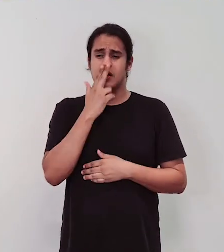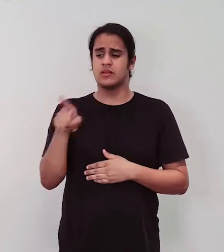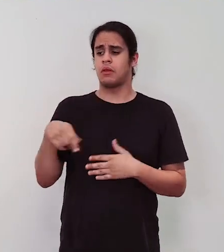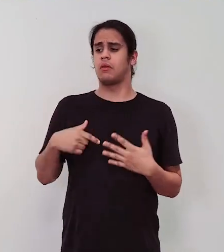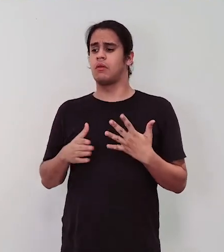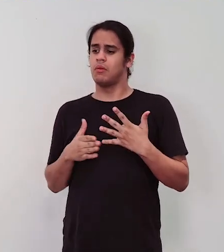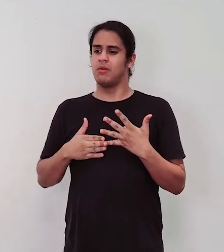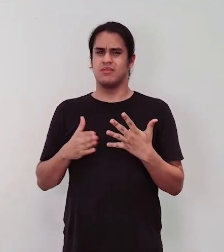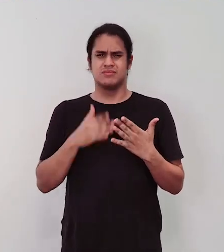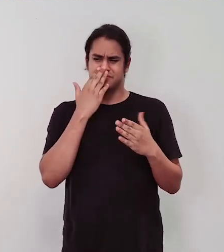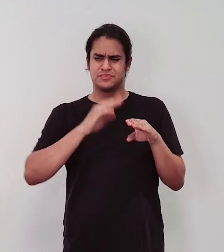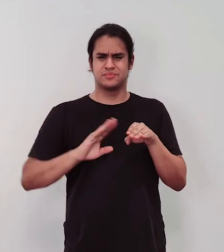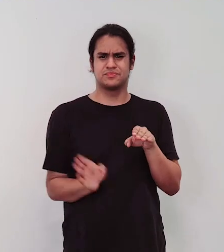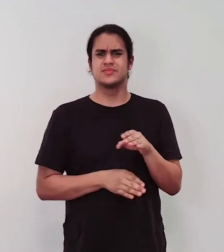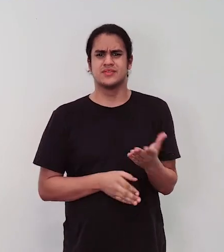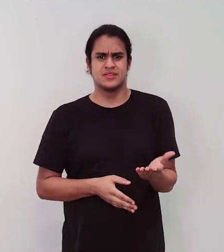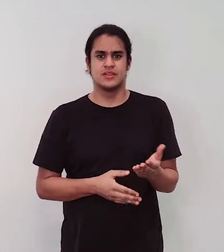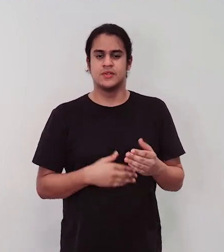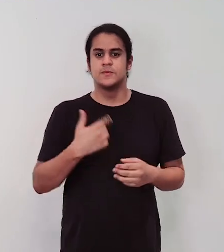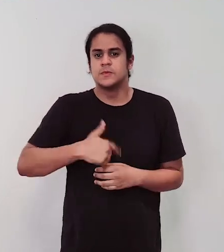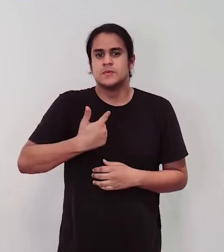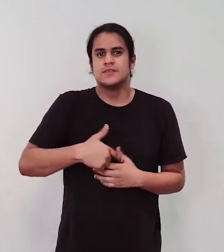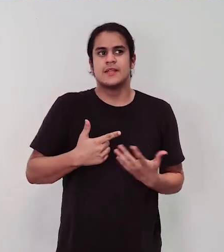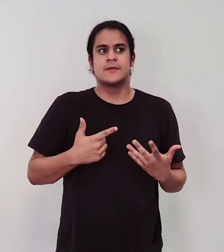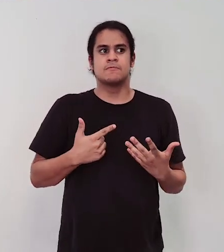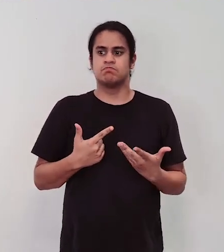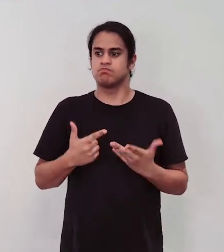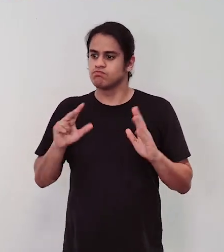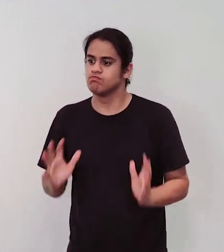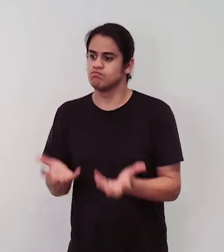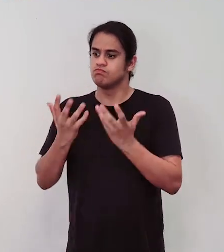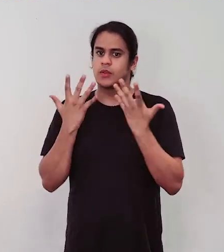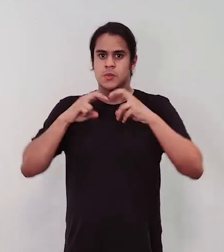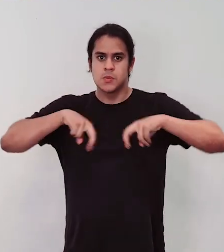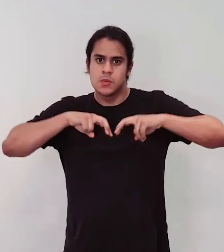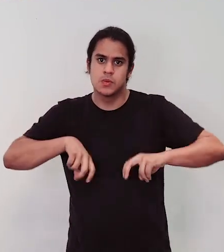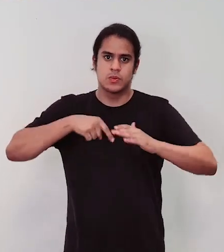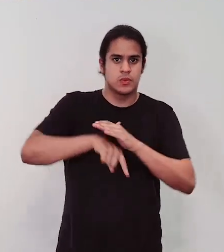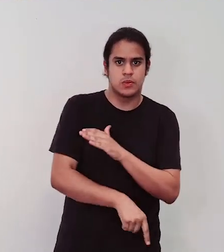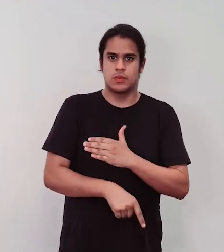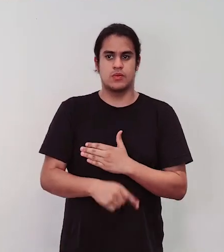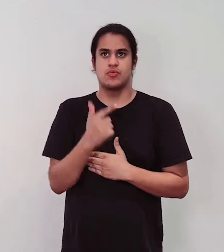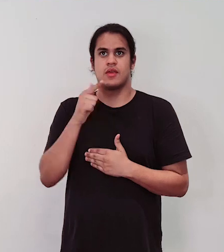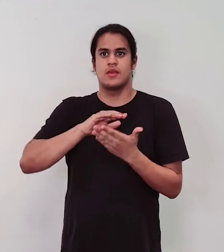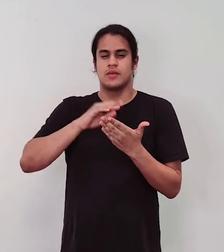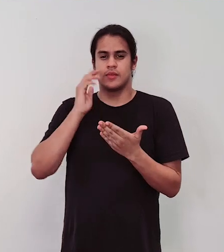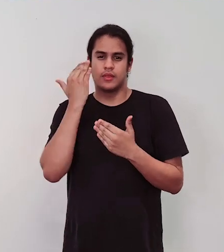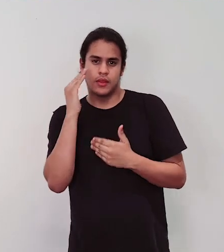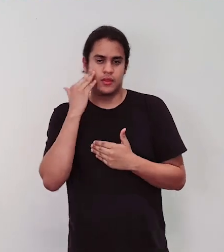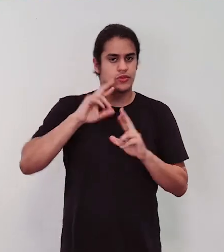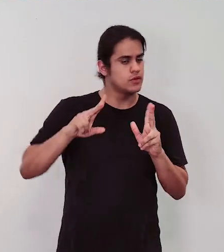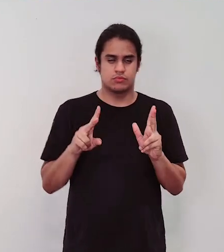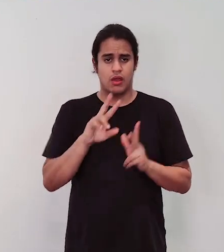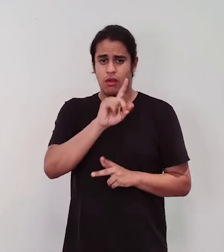convivem com essas imagens o tempo todo, assim, elas não propõem nenhum aprofundamento ou nenhuma outra camada de interpretação, assim, elas são aquilo